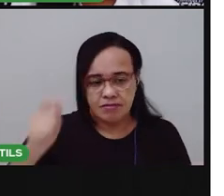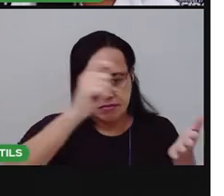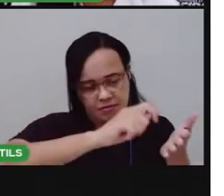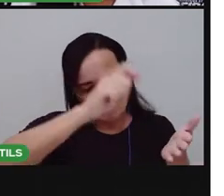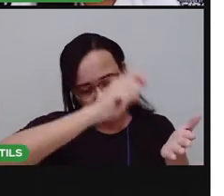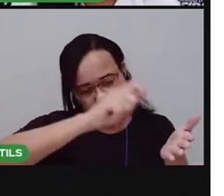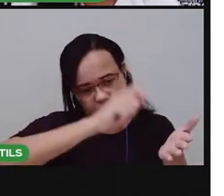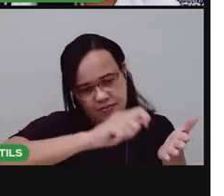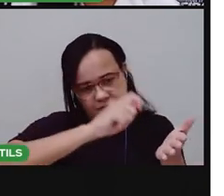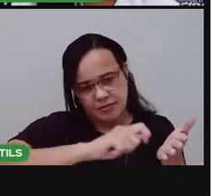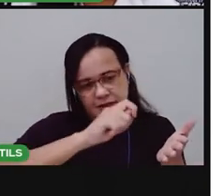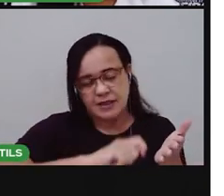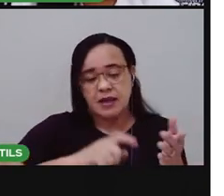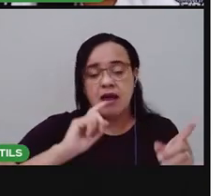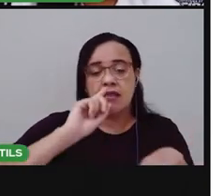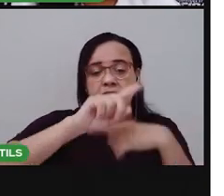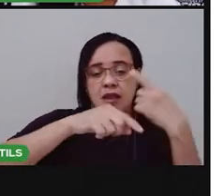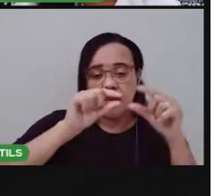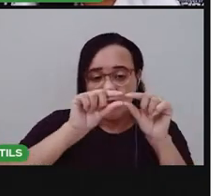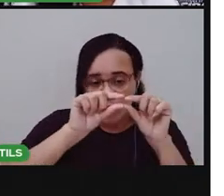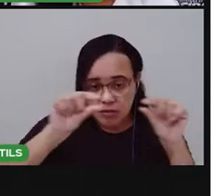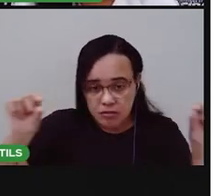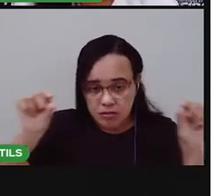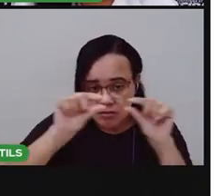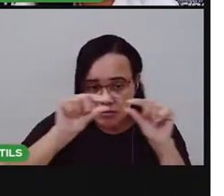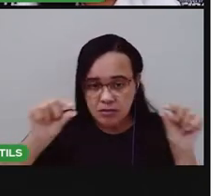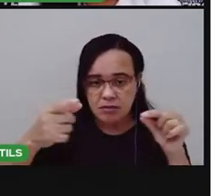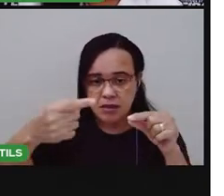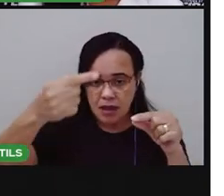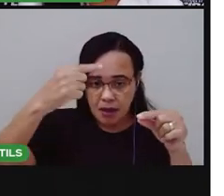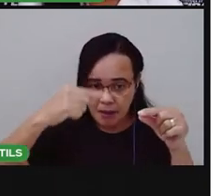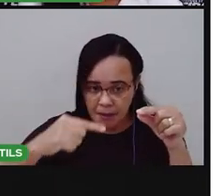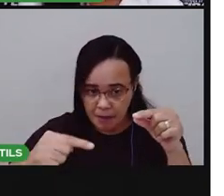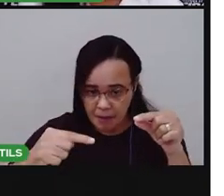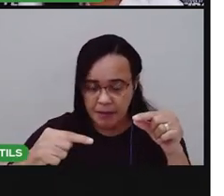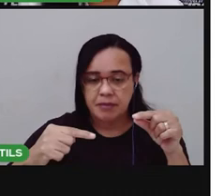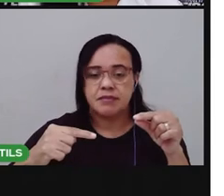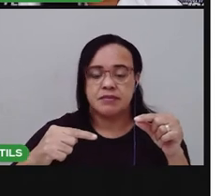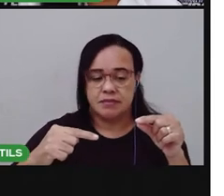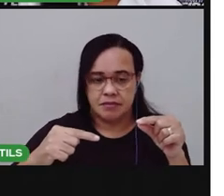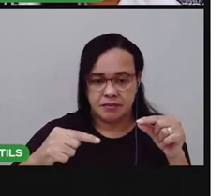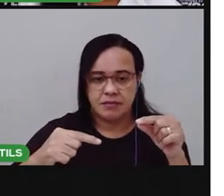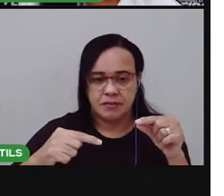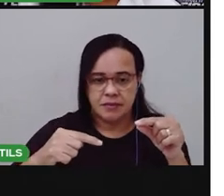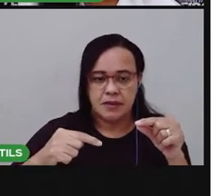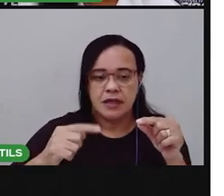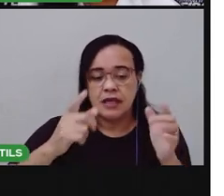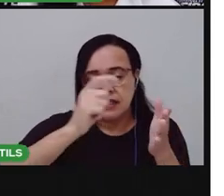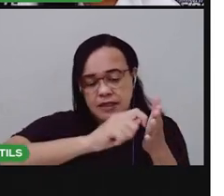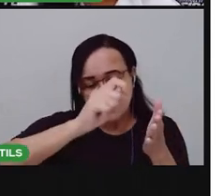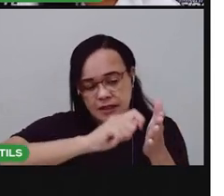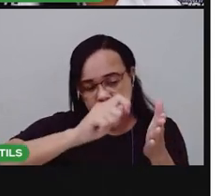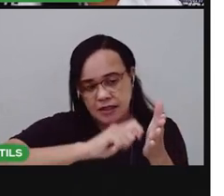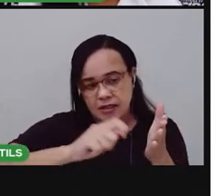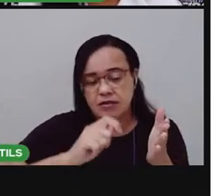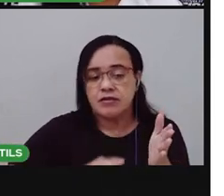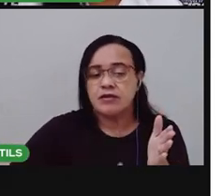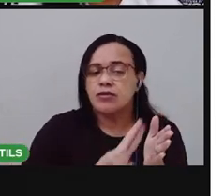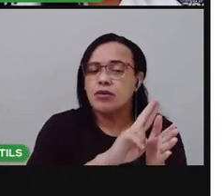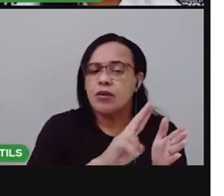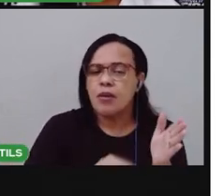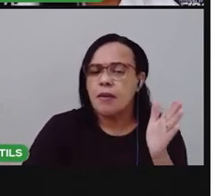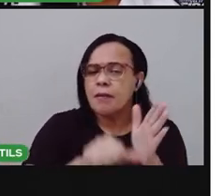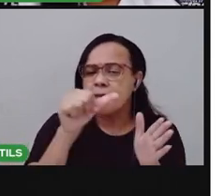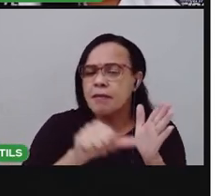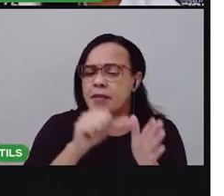Escreva, depois pule em uma linha. Pulou uma linha, a gente vai escrever o nome do primeiro brinquedo.